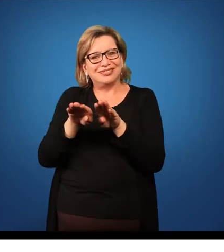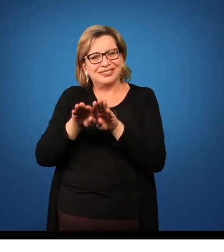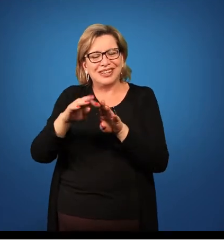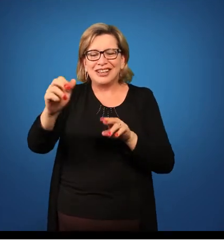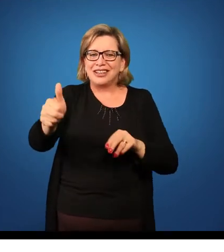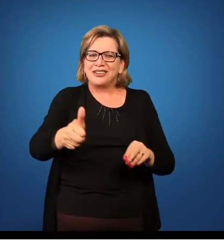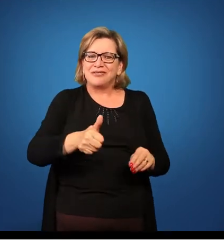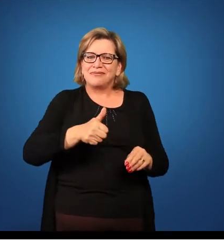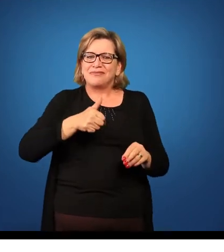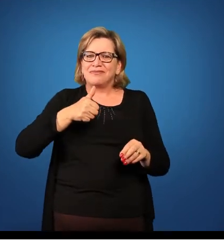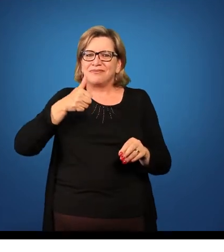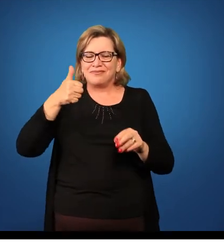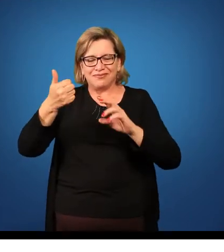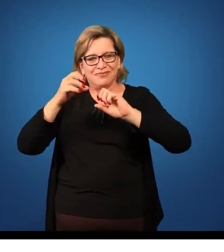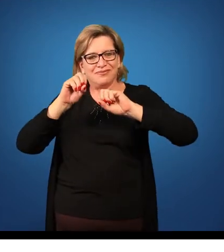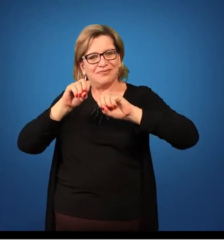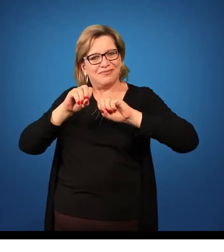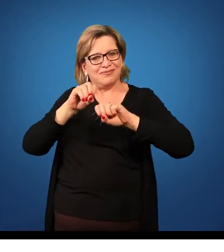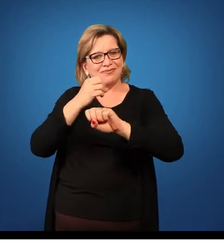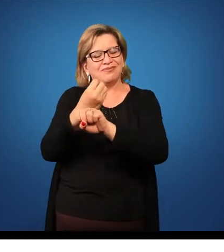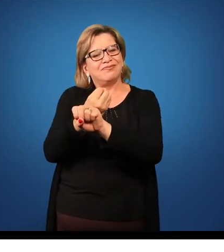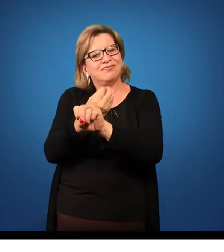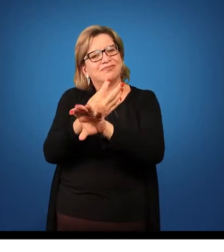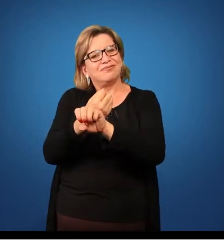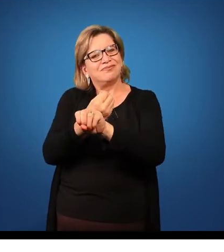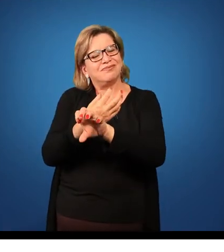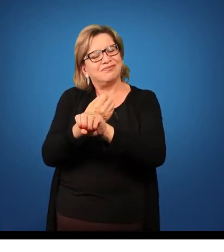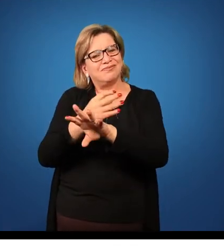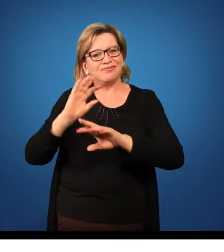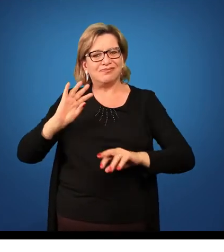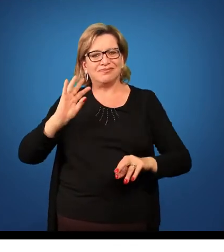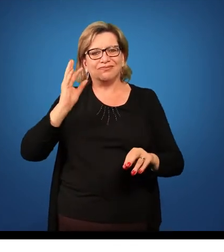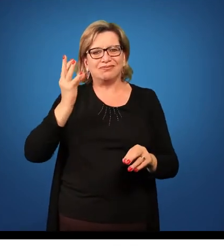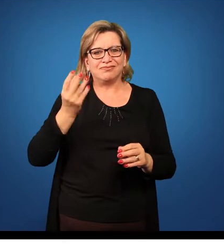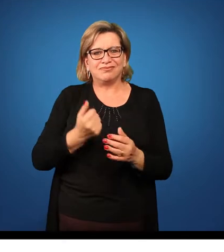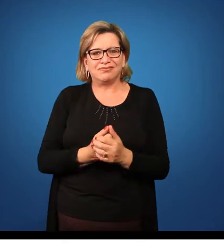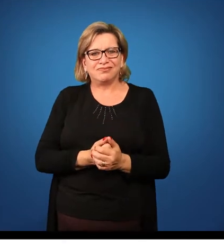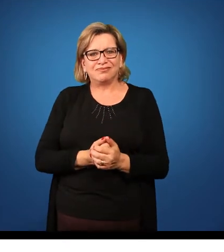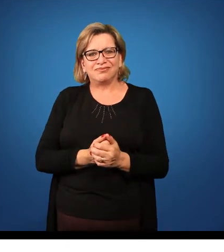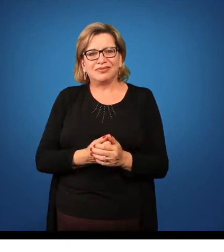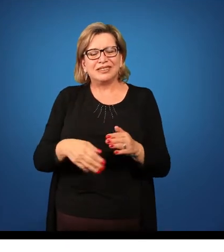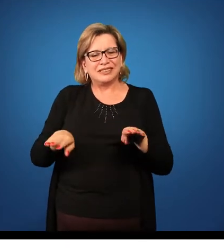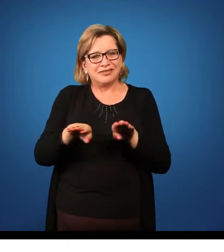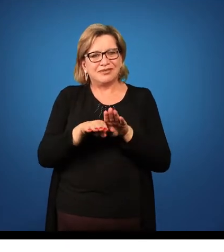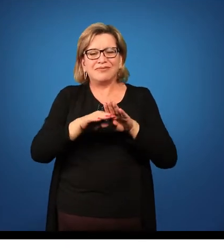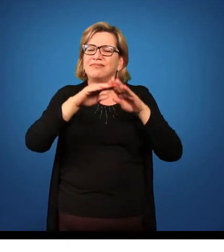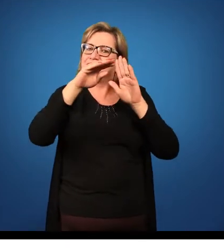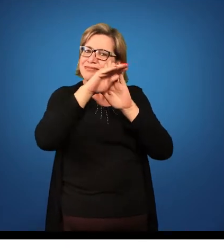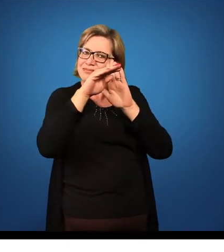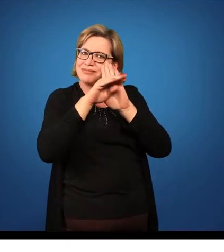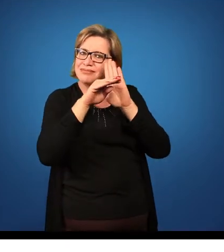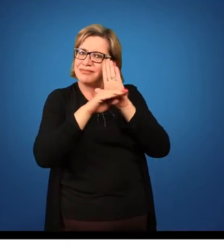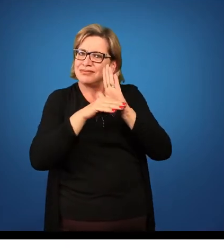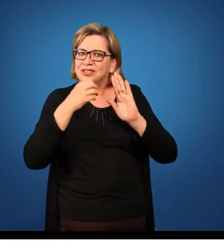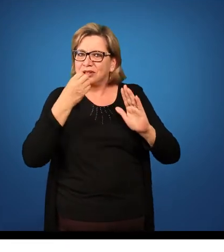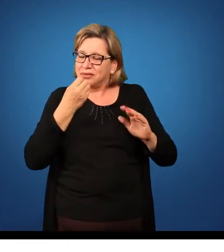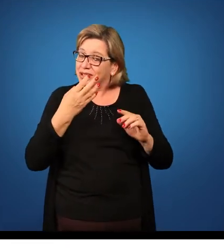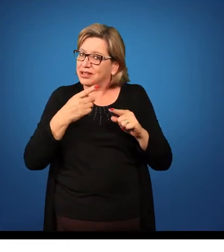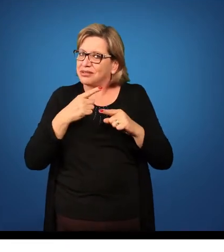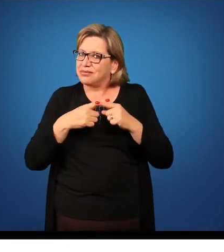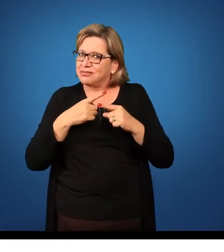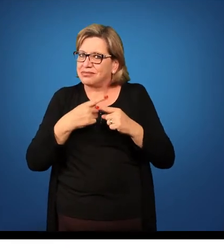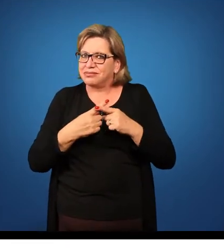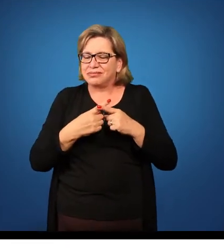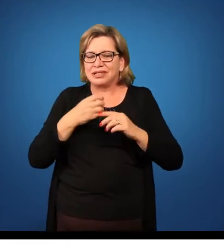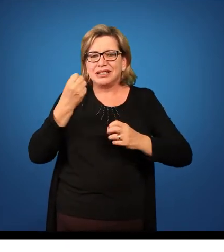muito o ensino-aprendizagem nesse ponto. E planeje muito bem suas aulas, porque dificilmente os alunos